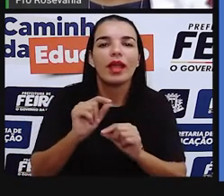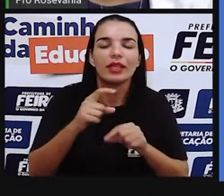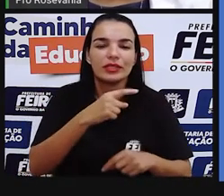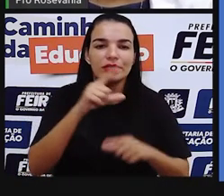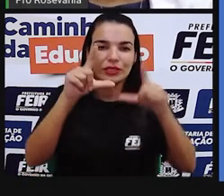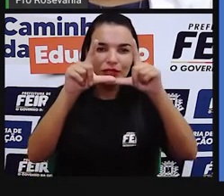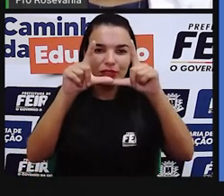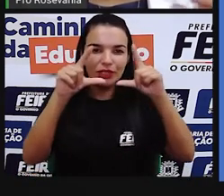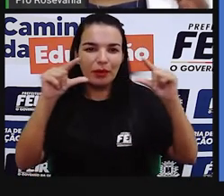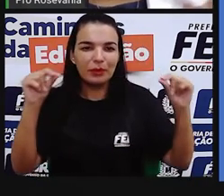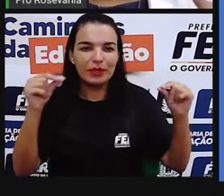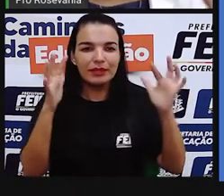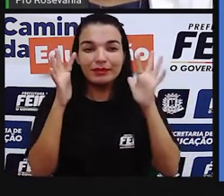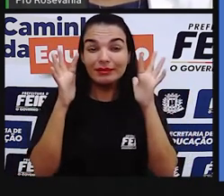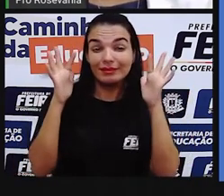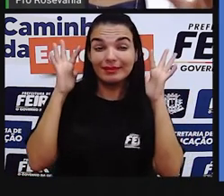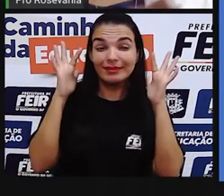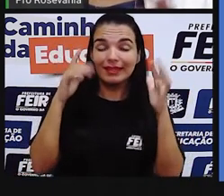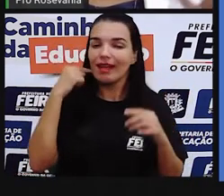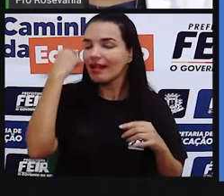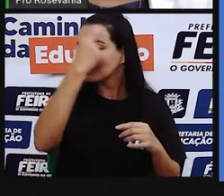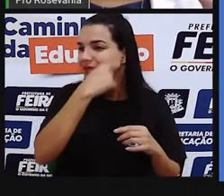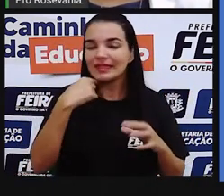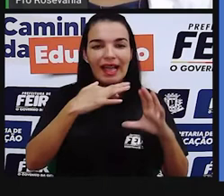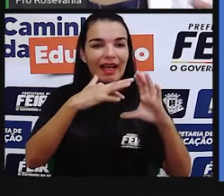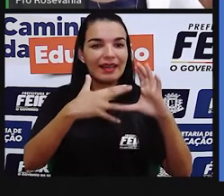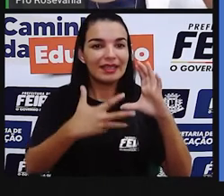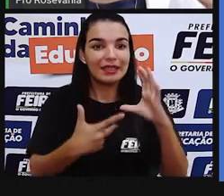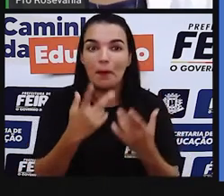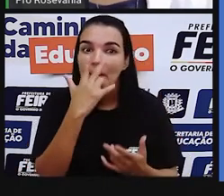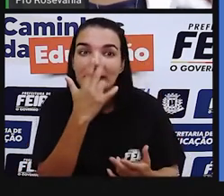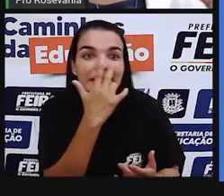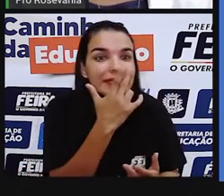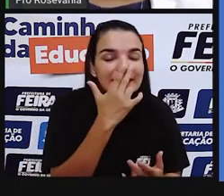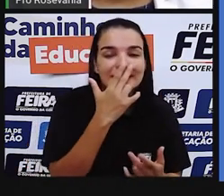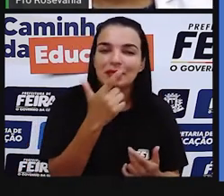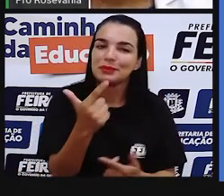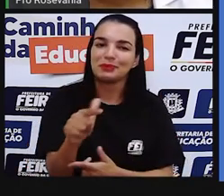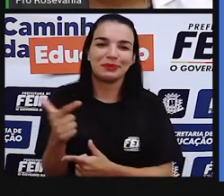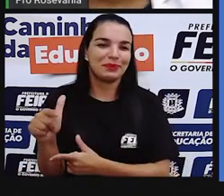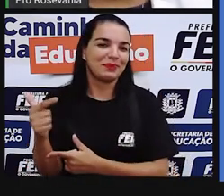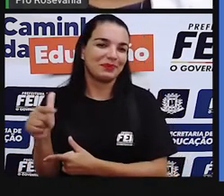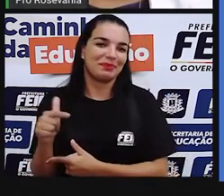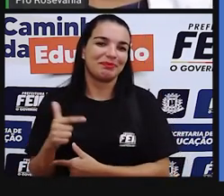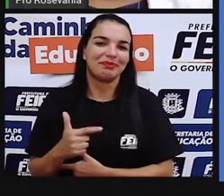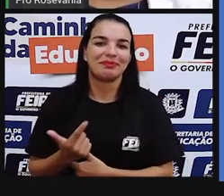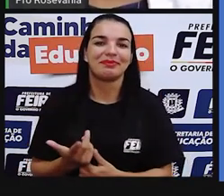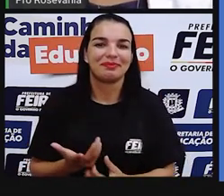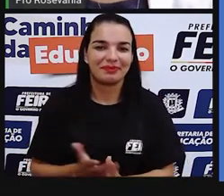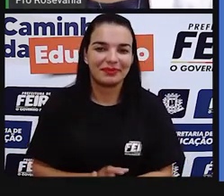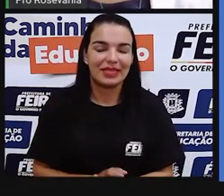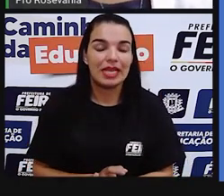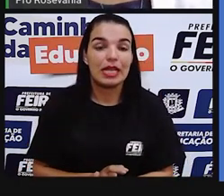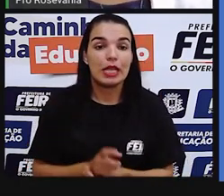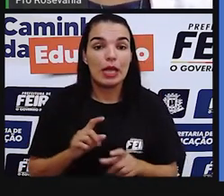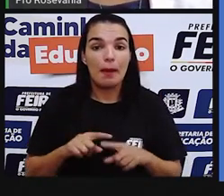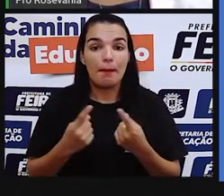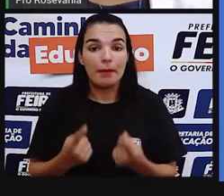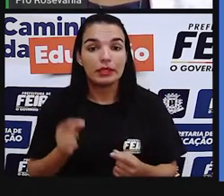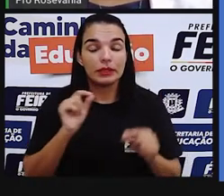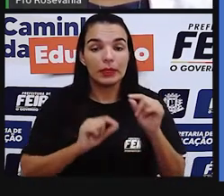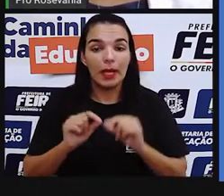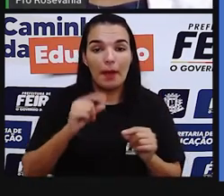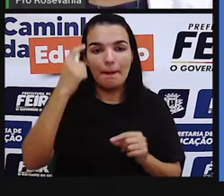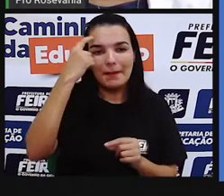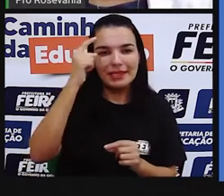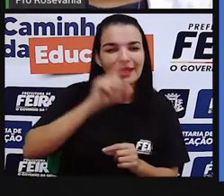gente tem aquela ideia, que a gente até com a cunha, já falei assim, mas ainda assim a gente sabe que alguém é do lado oriente. Na cara do